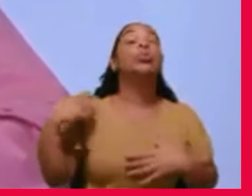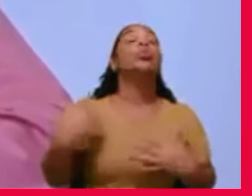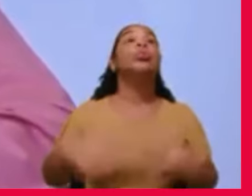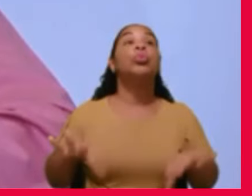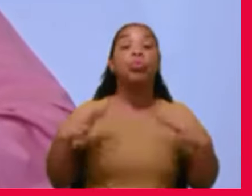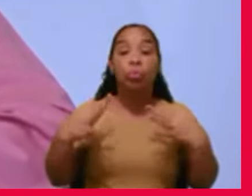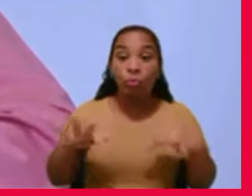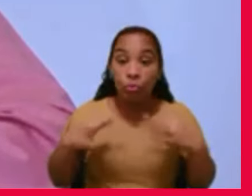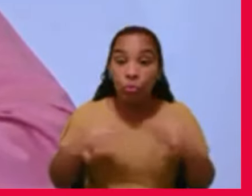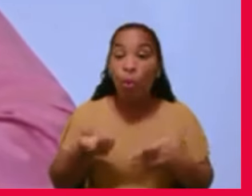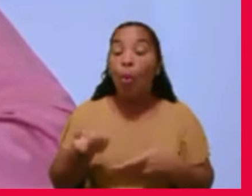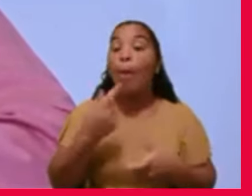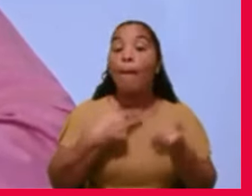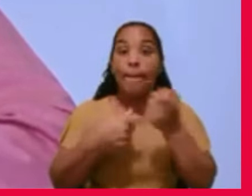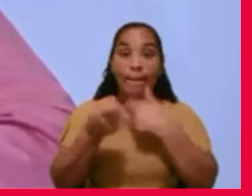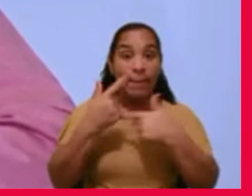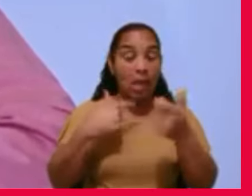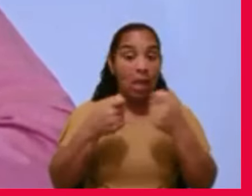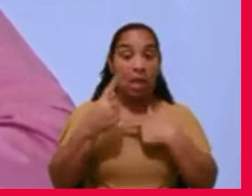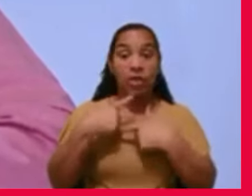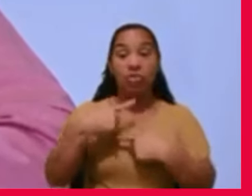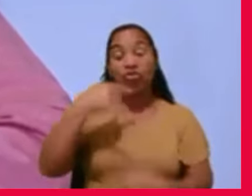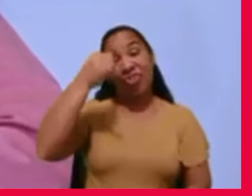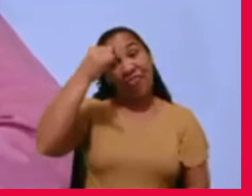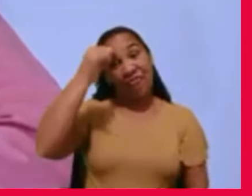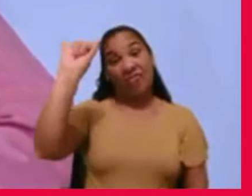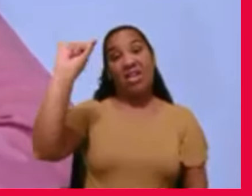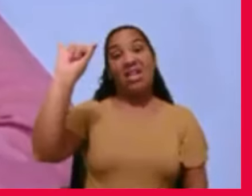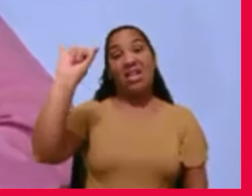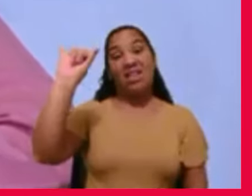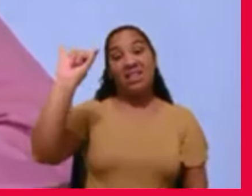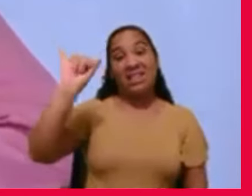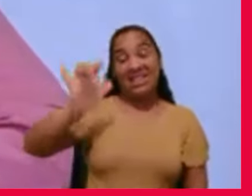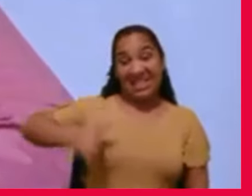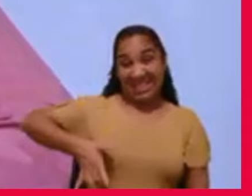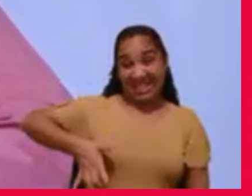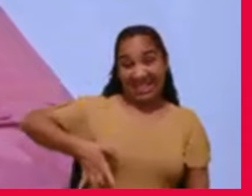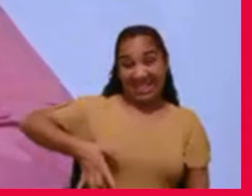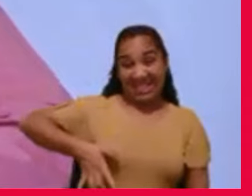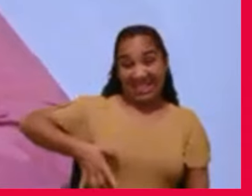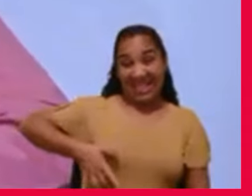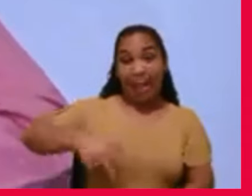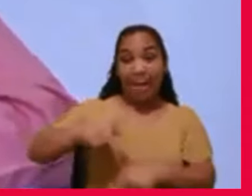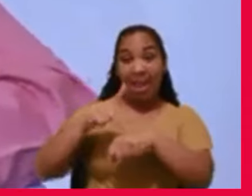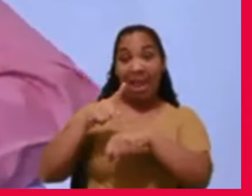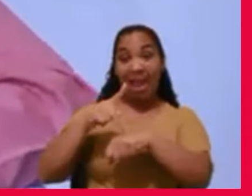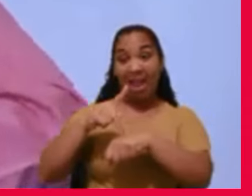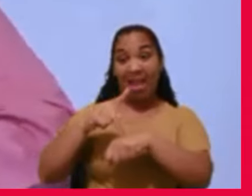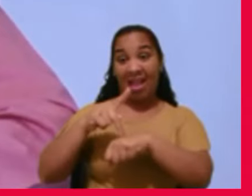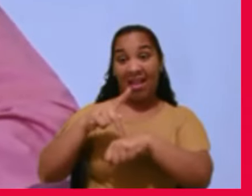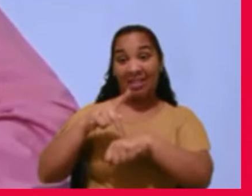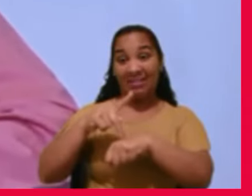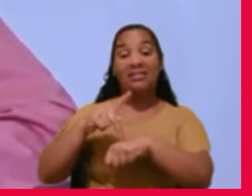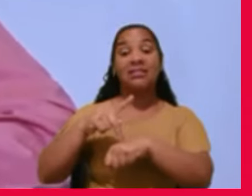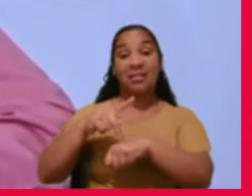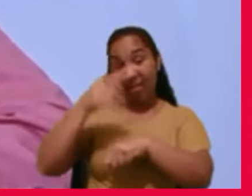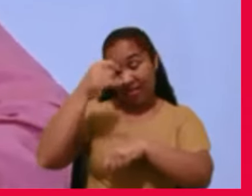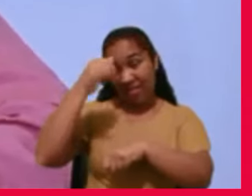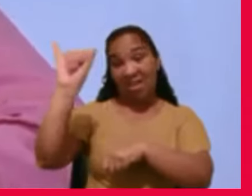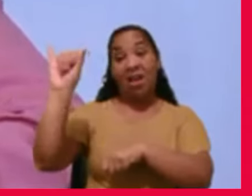para evitar que o organismo produza outras pedras que são um